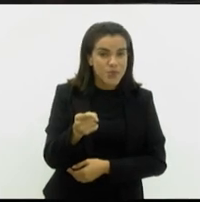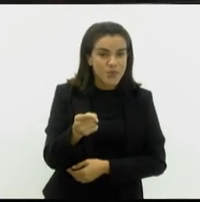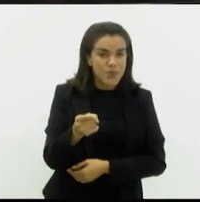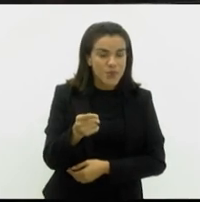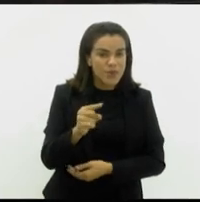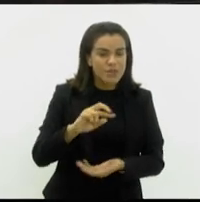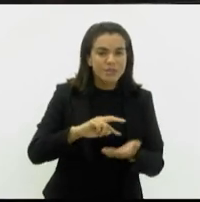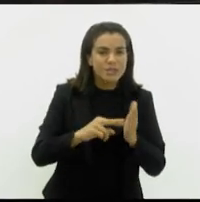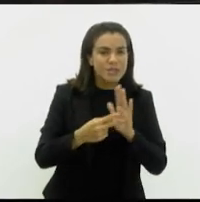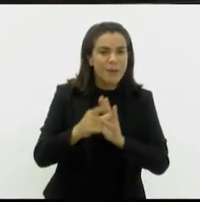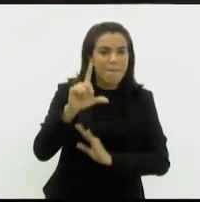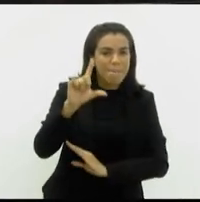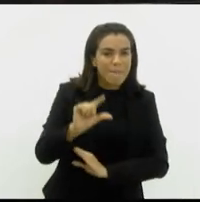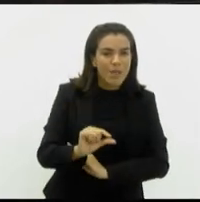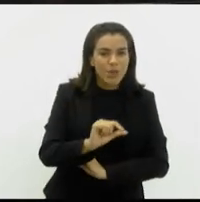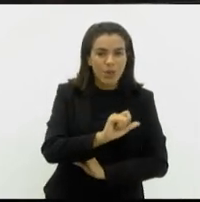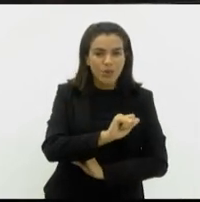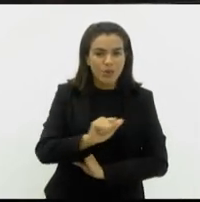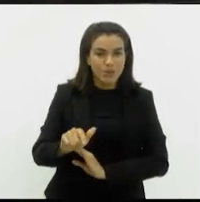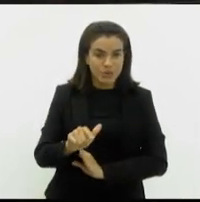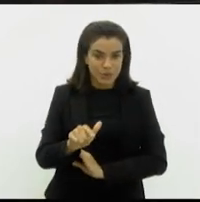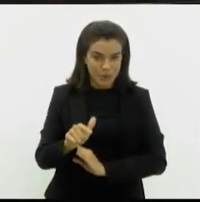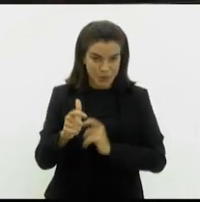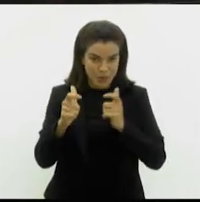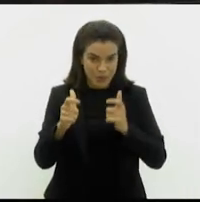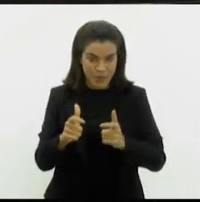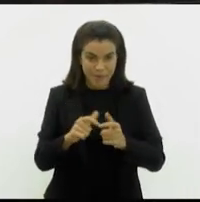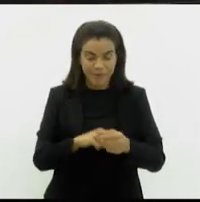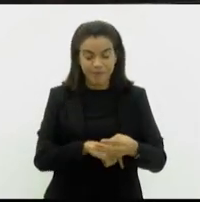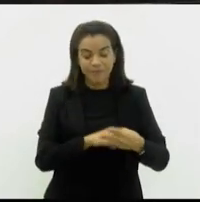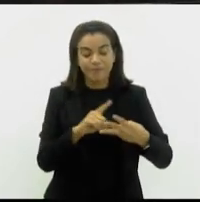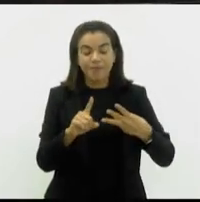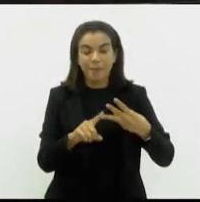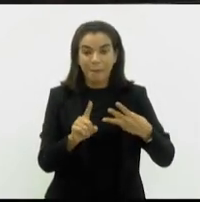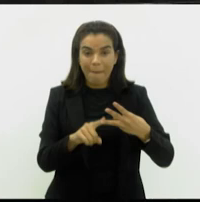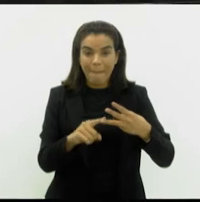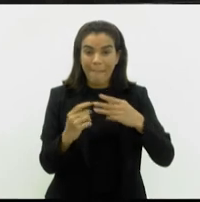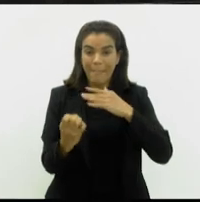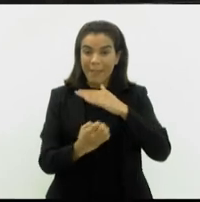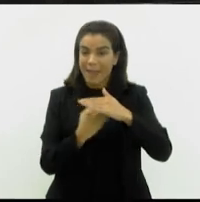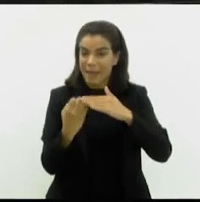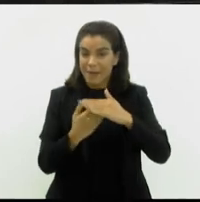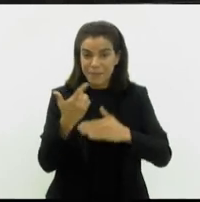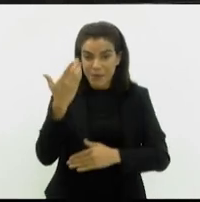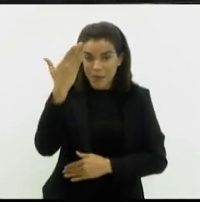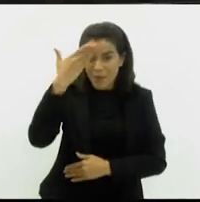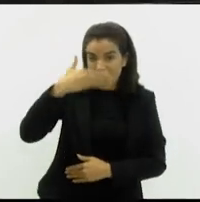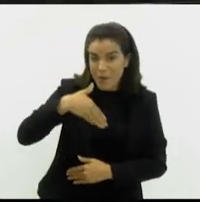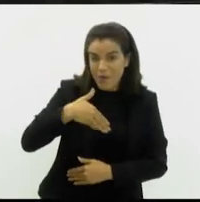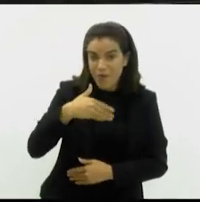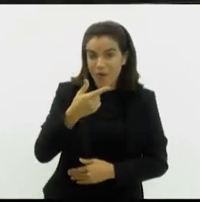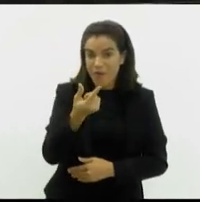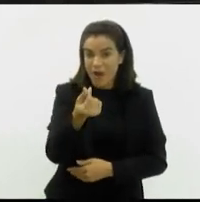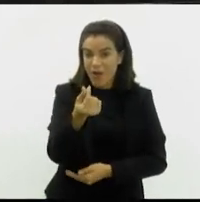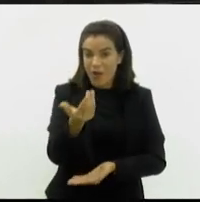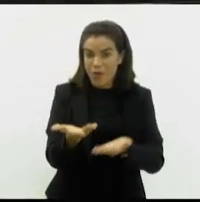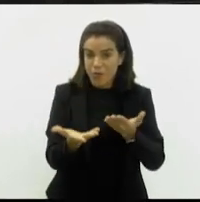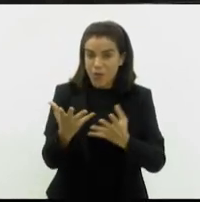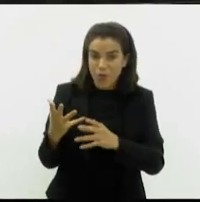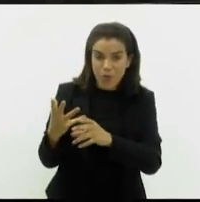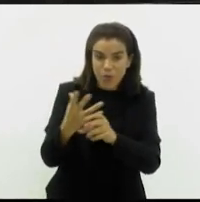menor que a do segundo local. Terceiro, a empresa não apresentou balanço patrimonial,